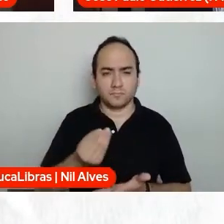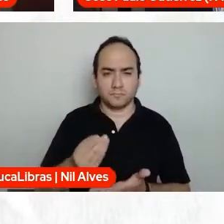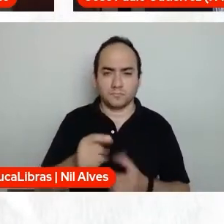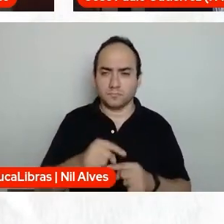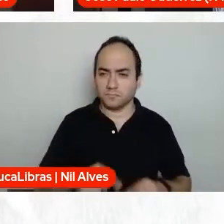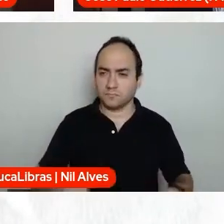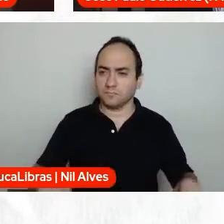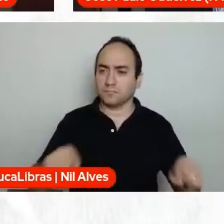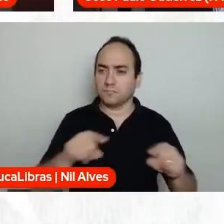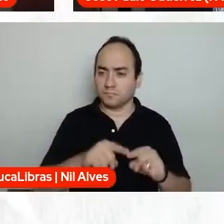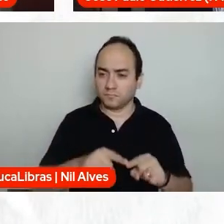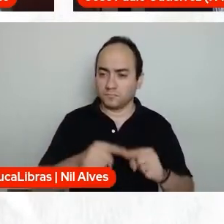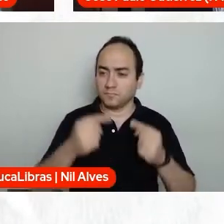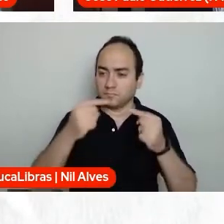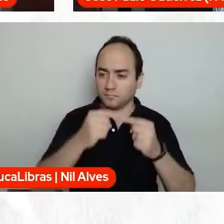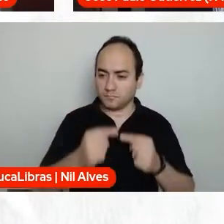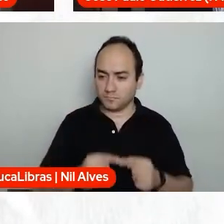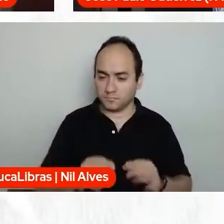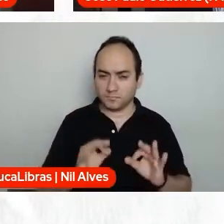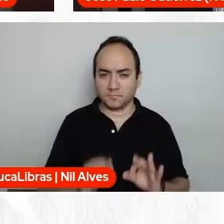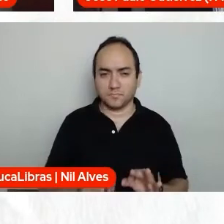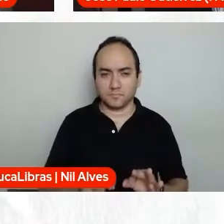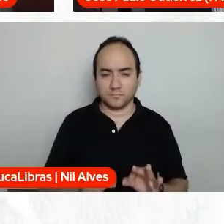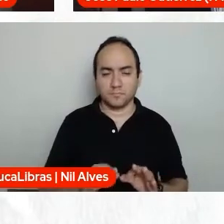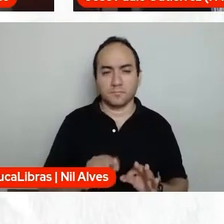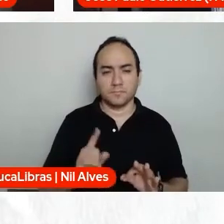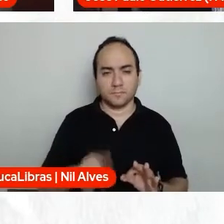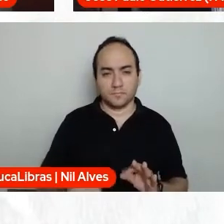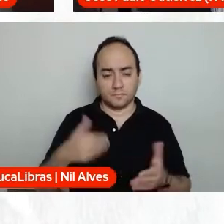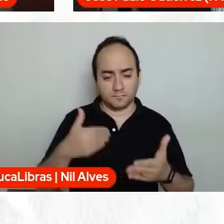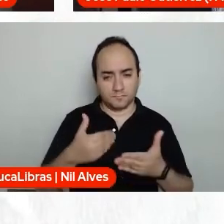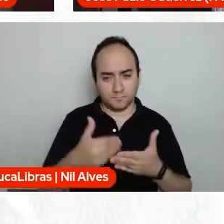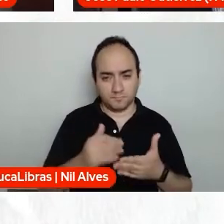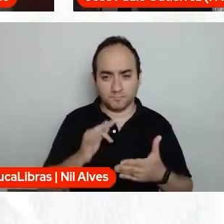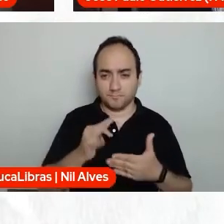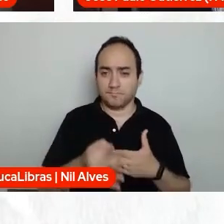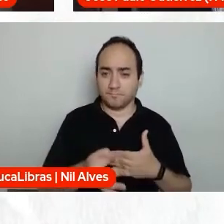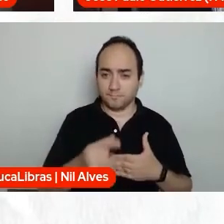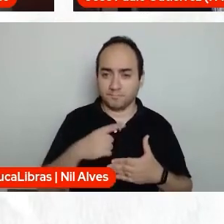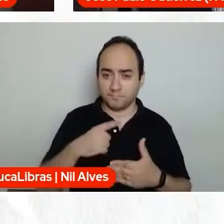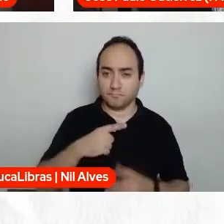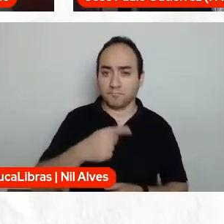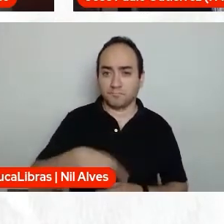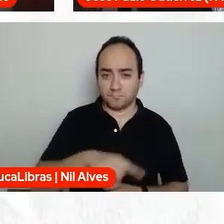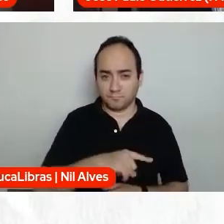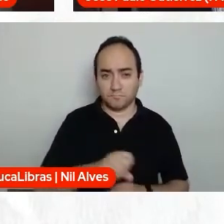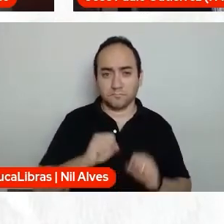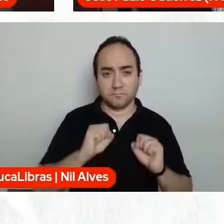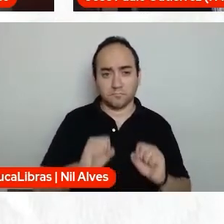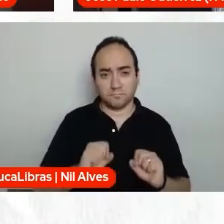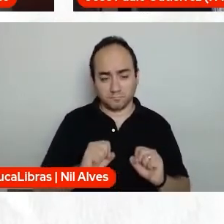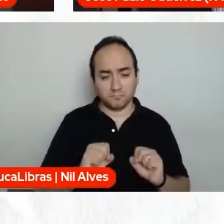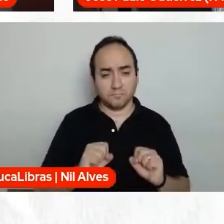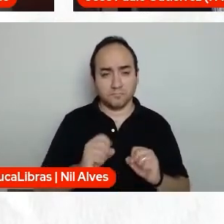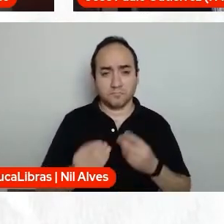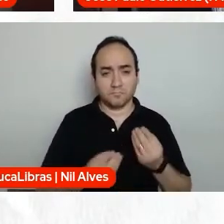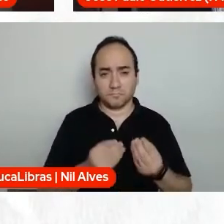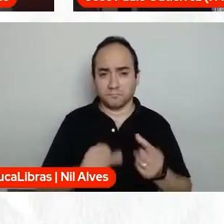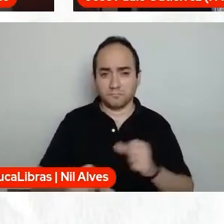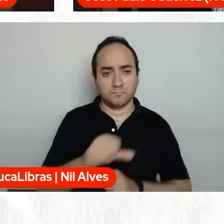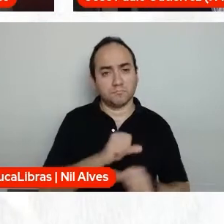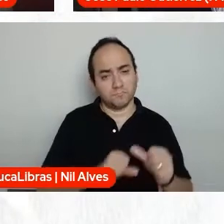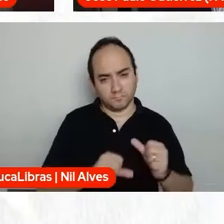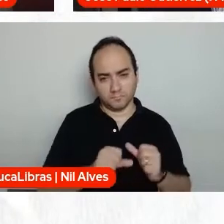enfim, a curto, pelo menos, médio prazo, que a gente possa reverter.